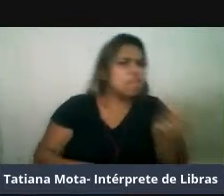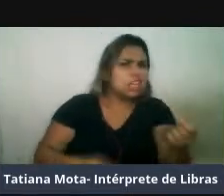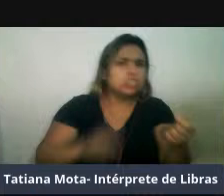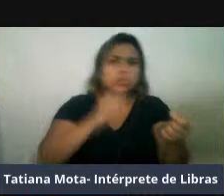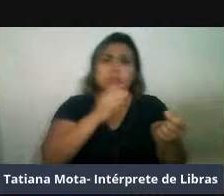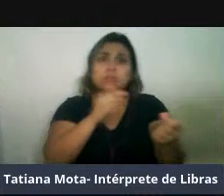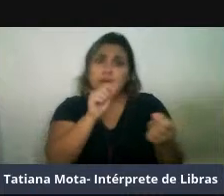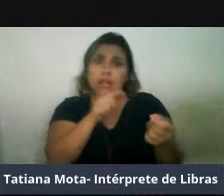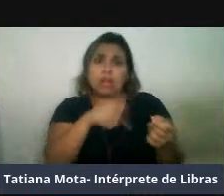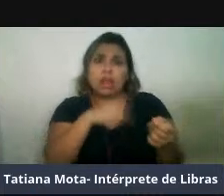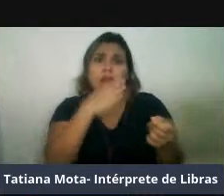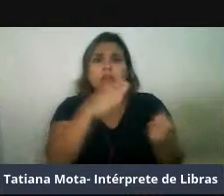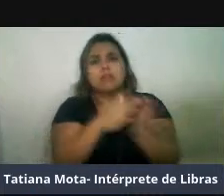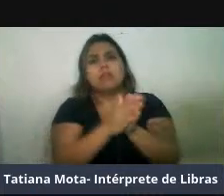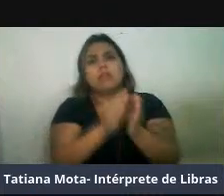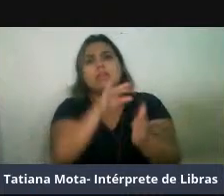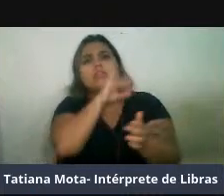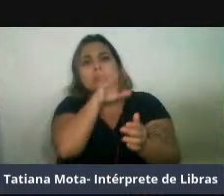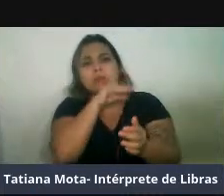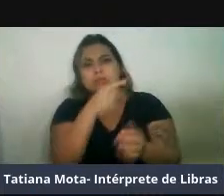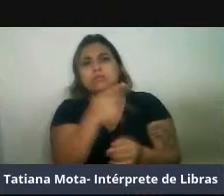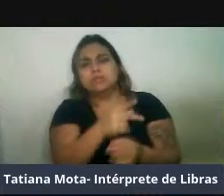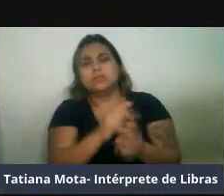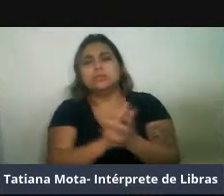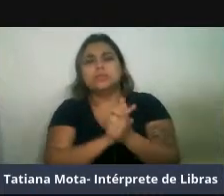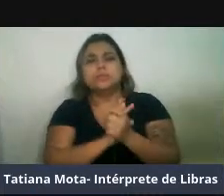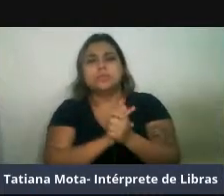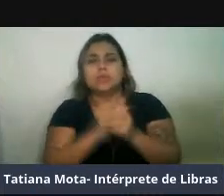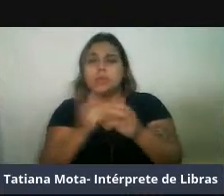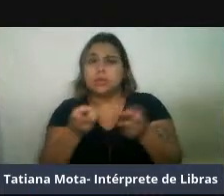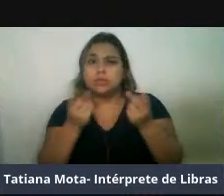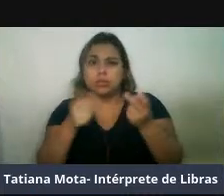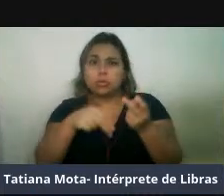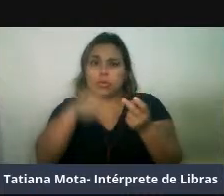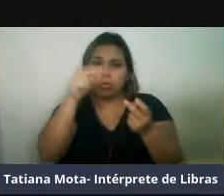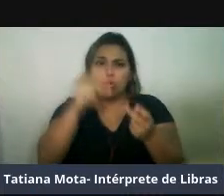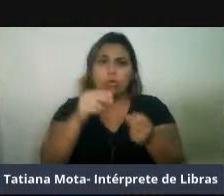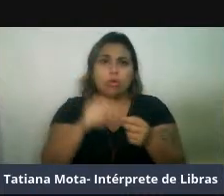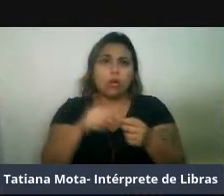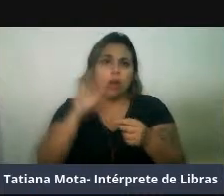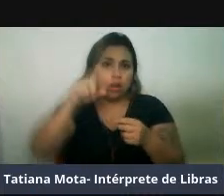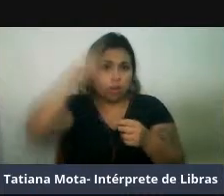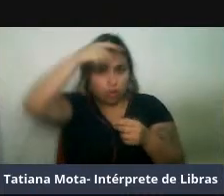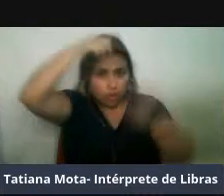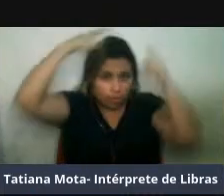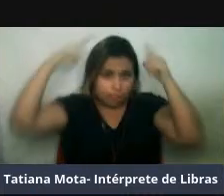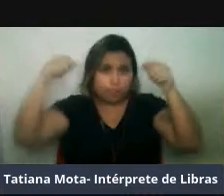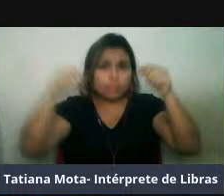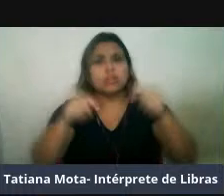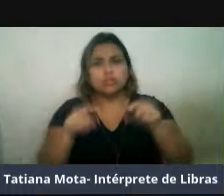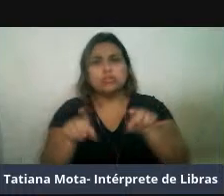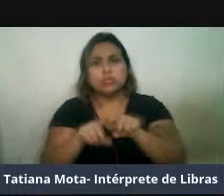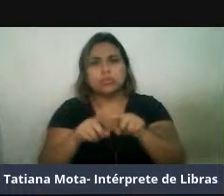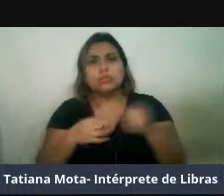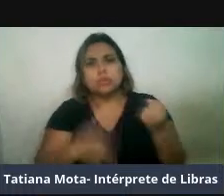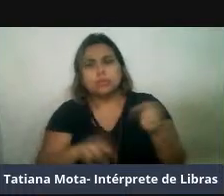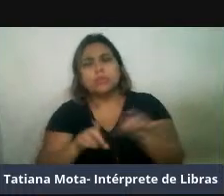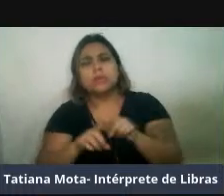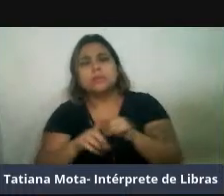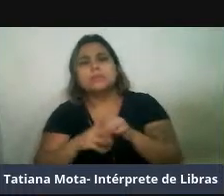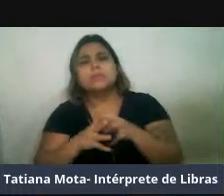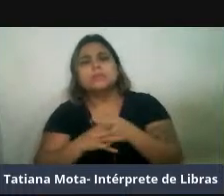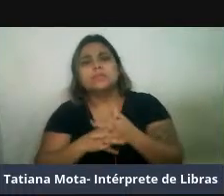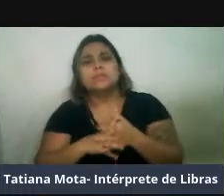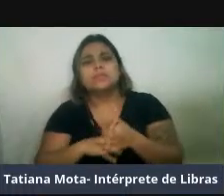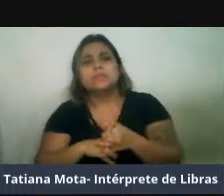tem um zoom dessa região norte do Golfo do México. E nesse caso, é uma espécie que vem sendo